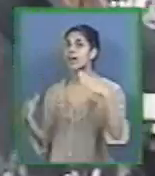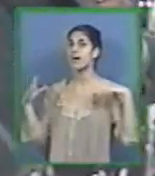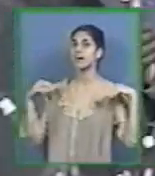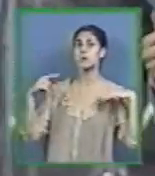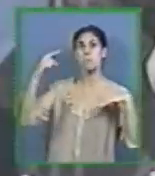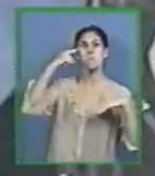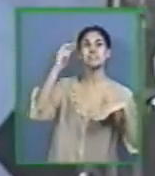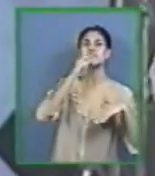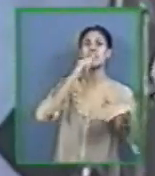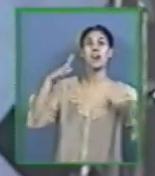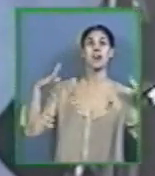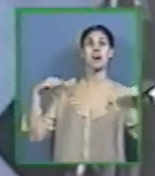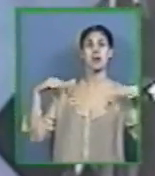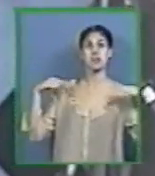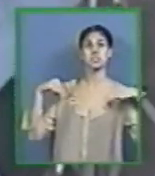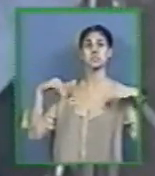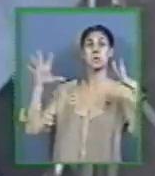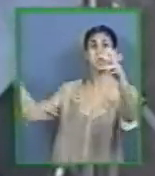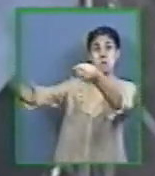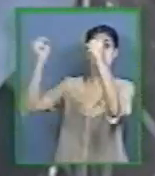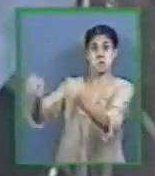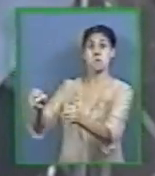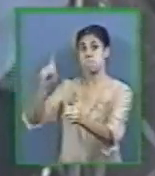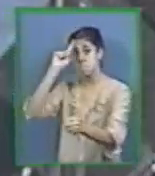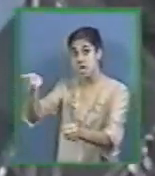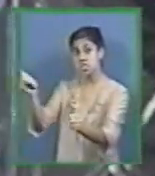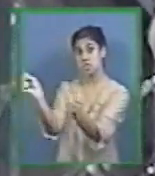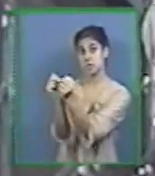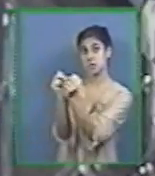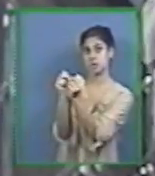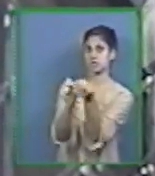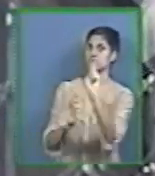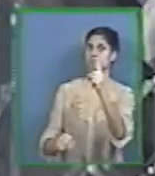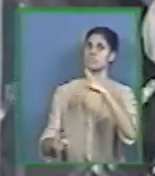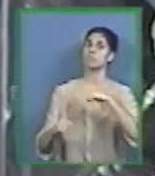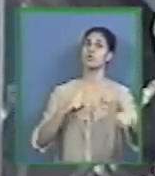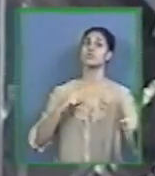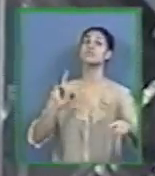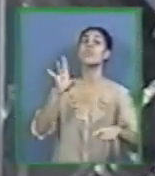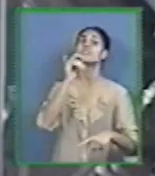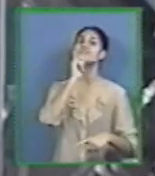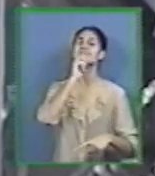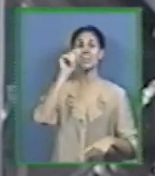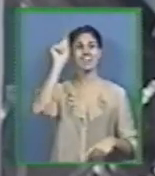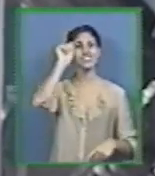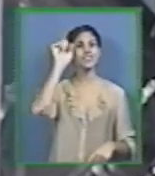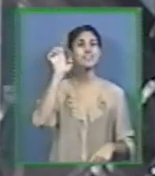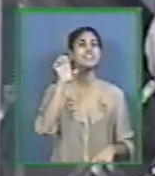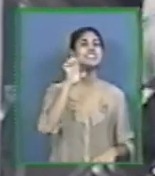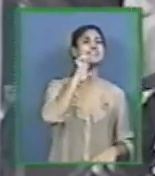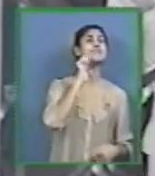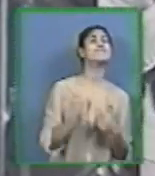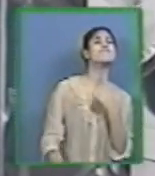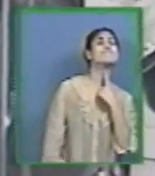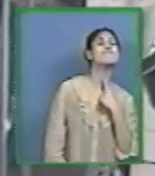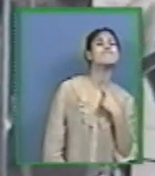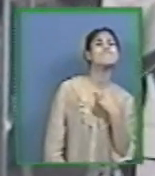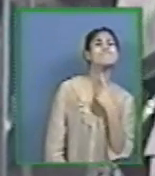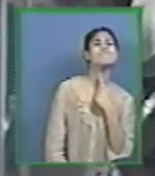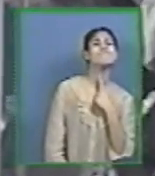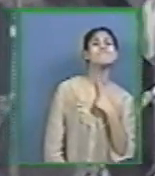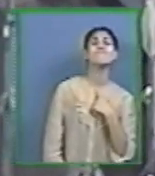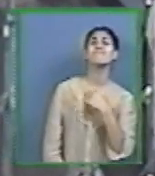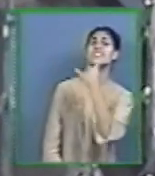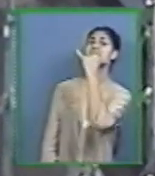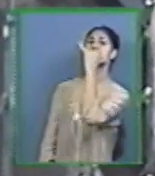no sentido de senhor para escravo O homem O determinaria Falaria E